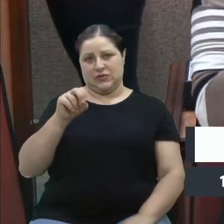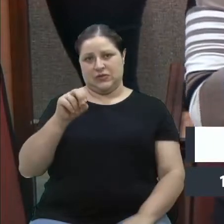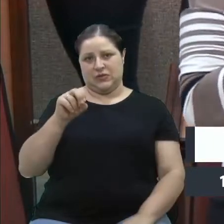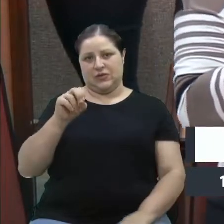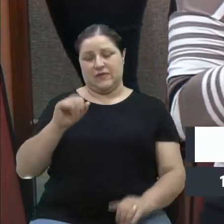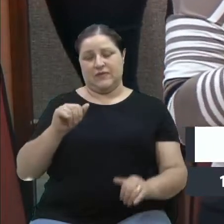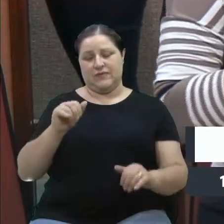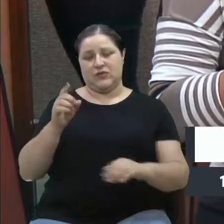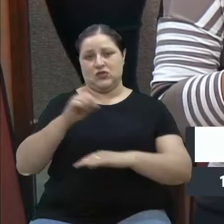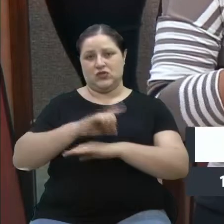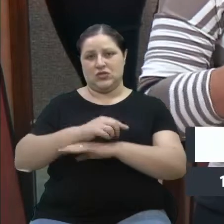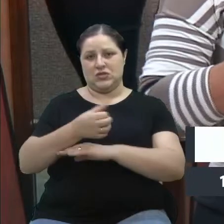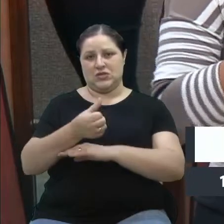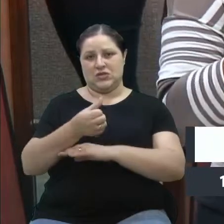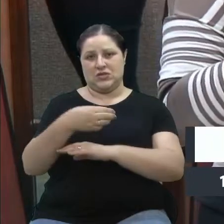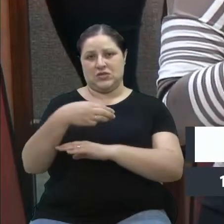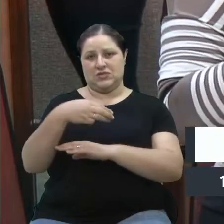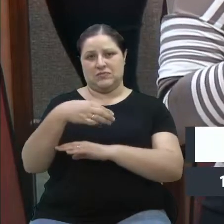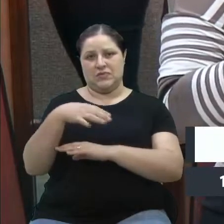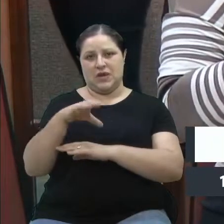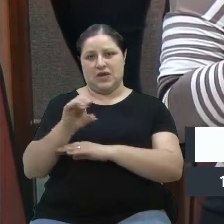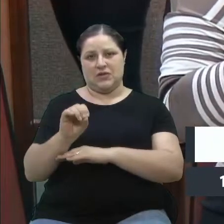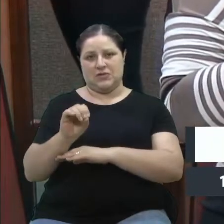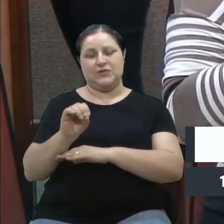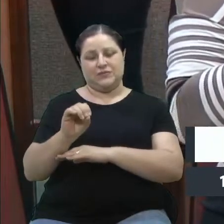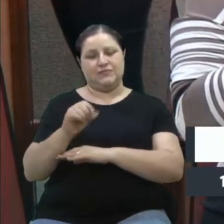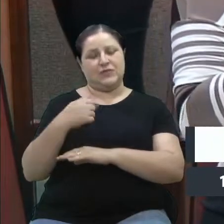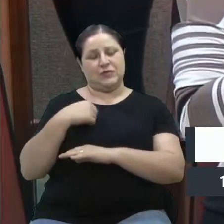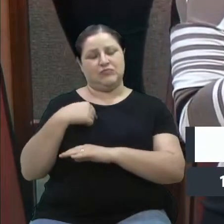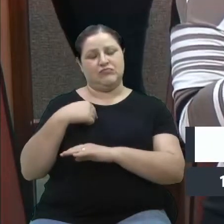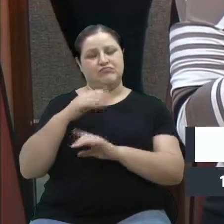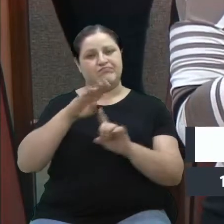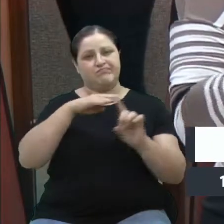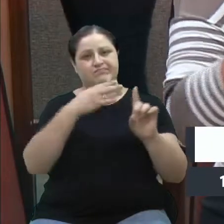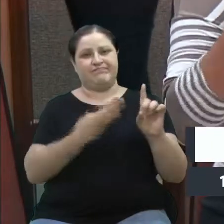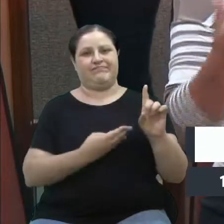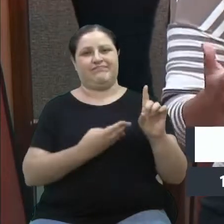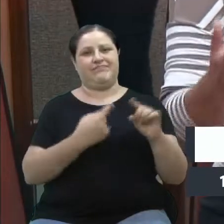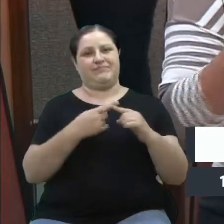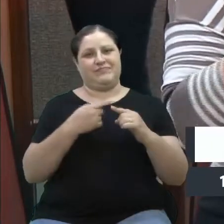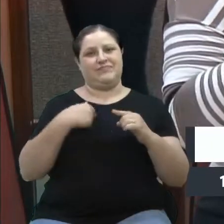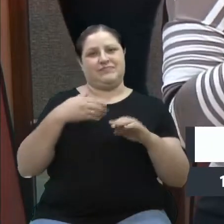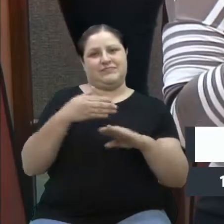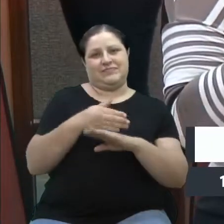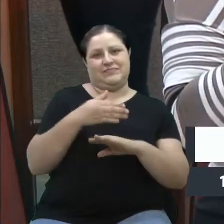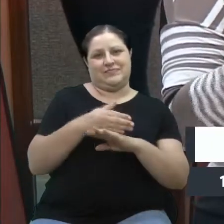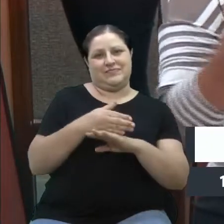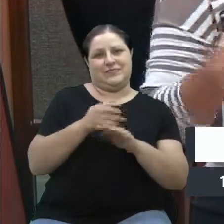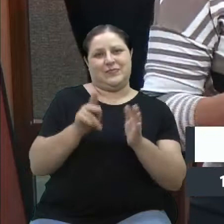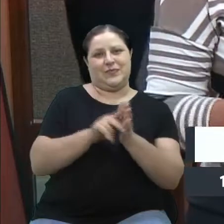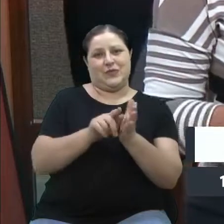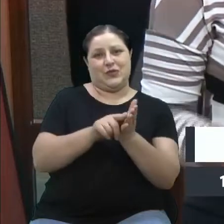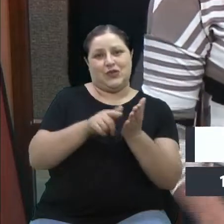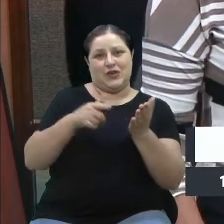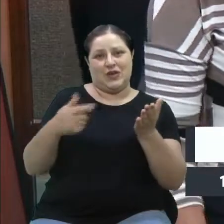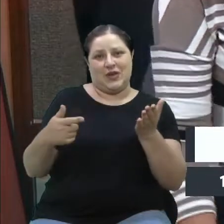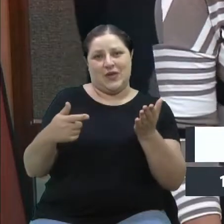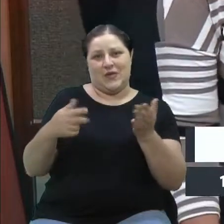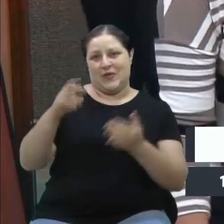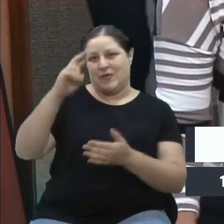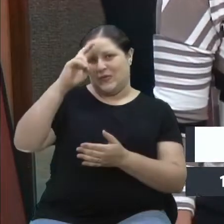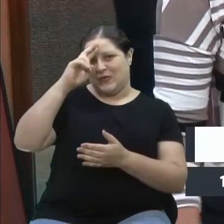E faço esse voto de congratulações porque sei, não só por ter feito parte da história do Jornal do Almoço, e ele da minha,